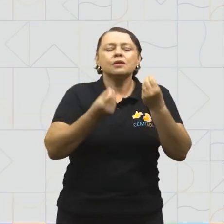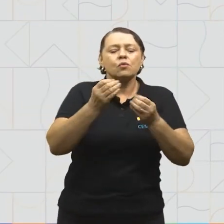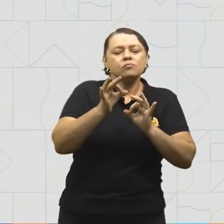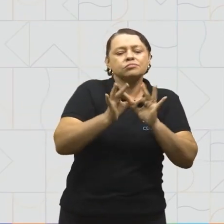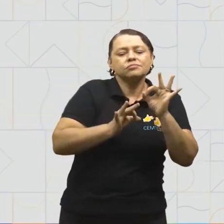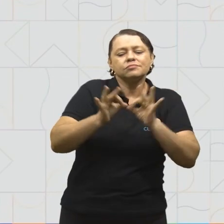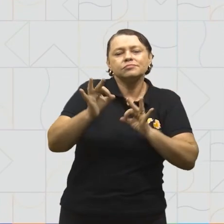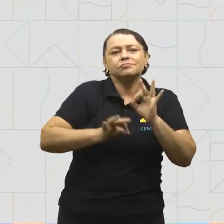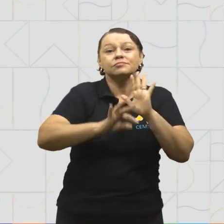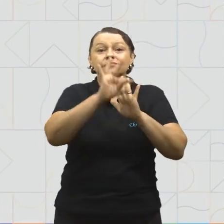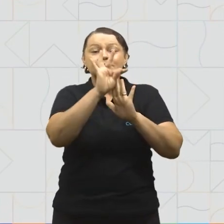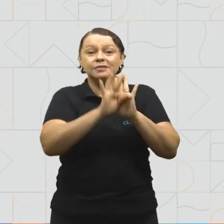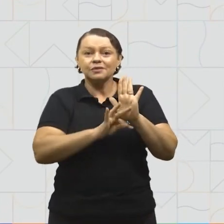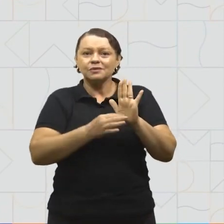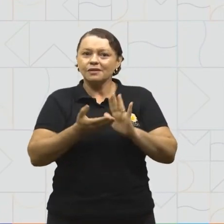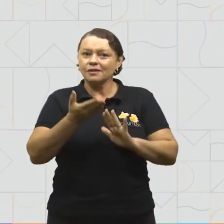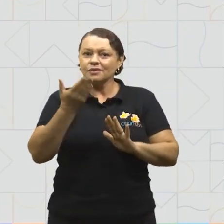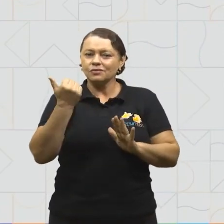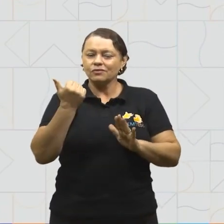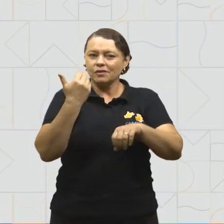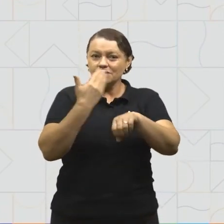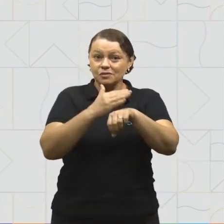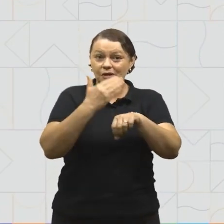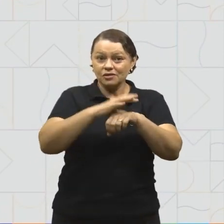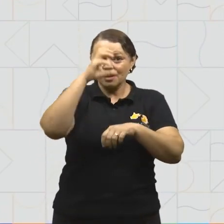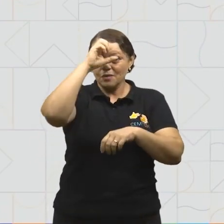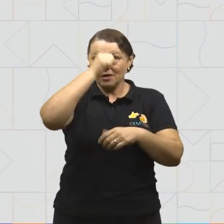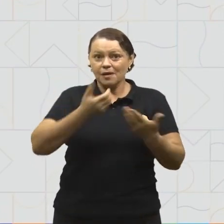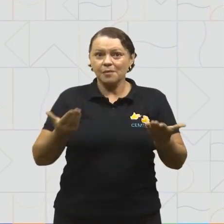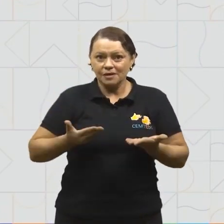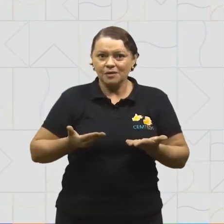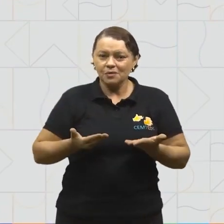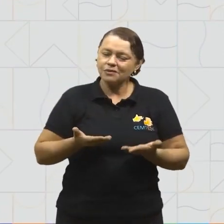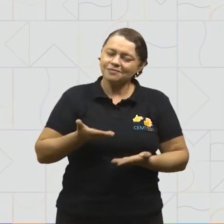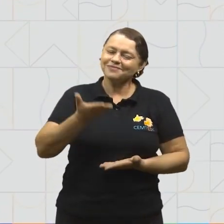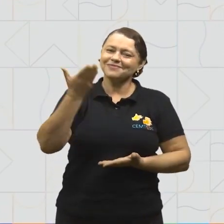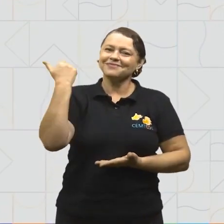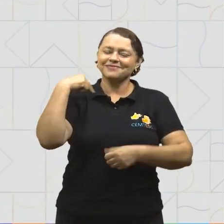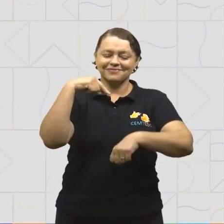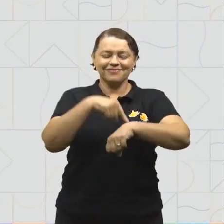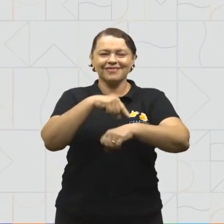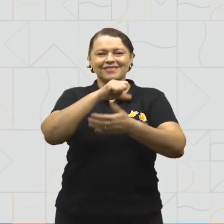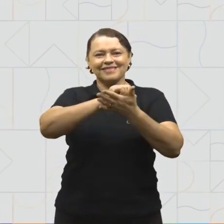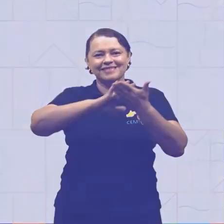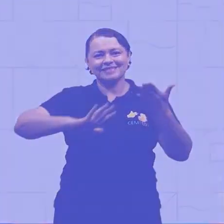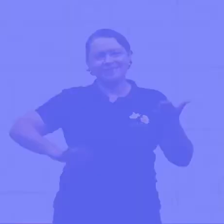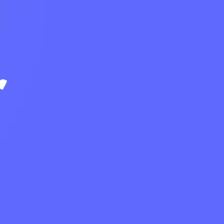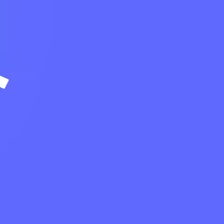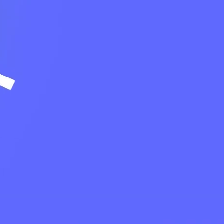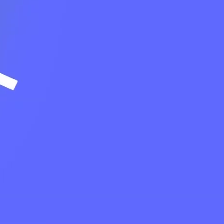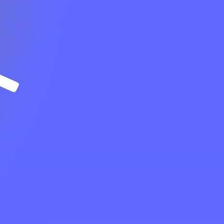de textos, que tal você exercitar o que aprendeu na aula de hoje? Está na hora da atividade.